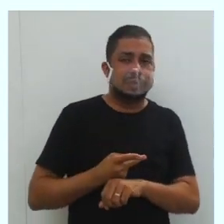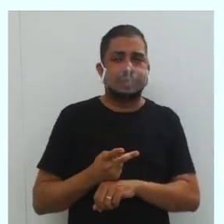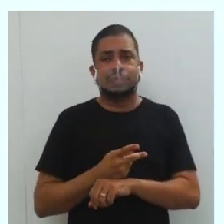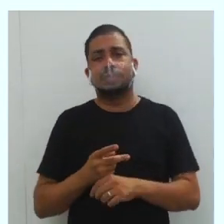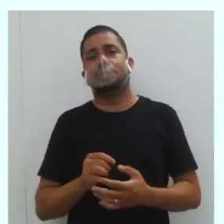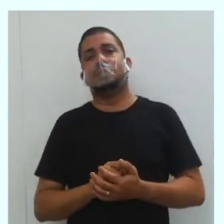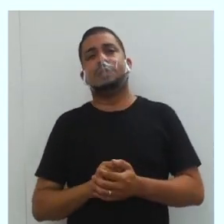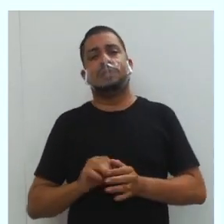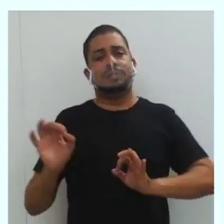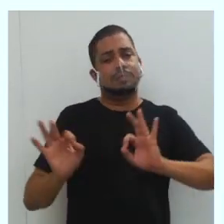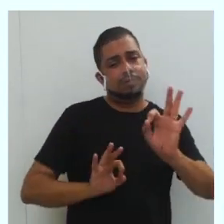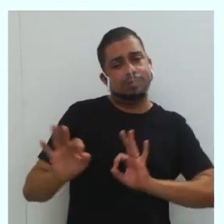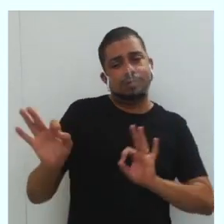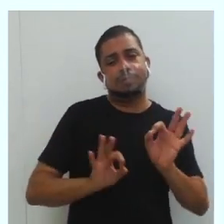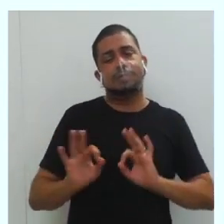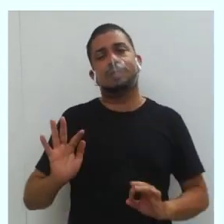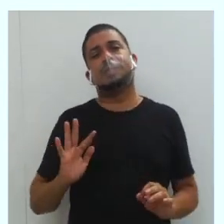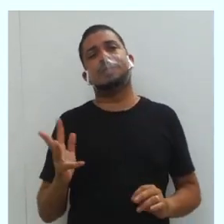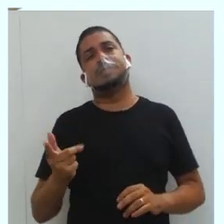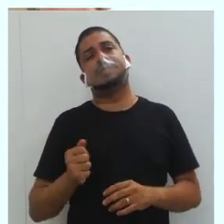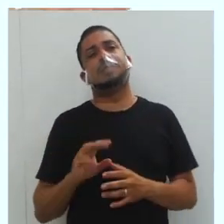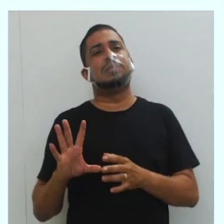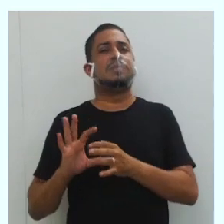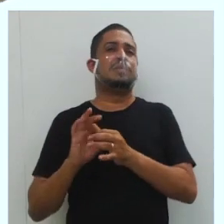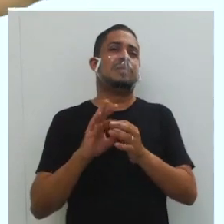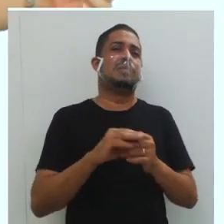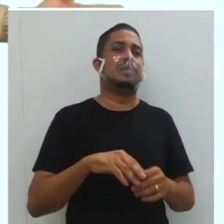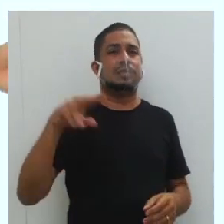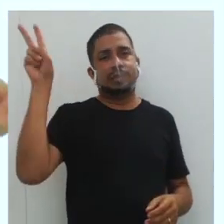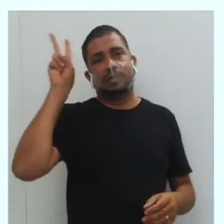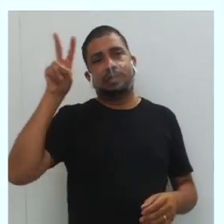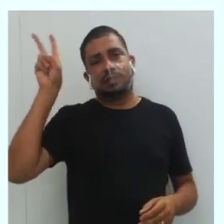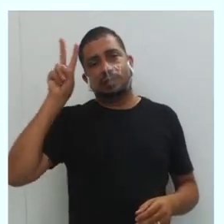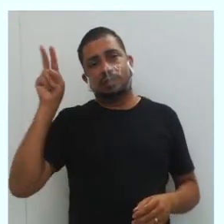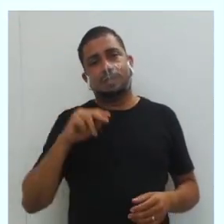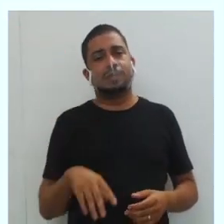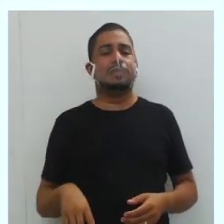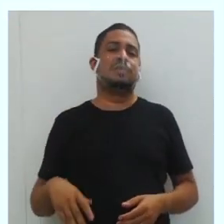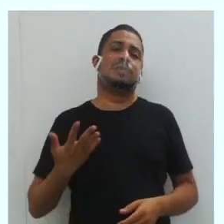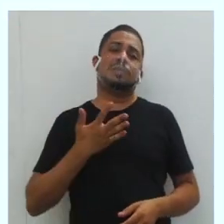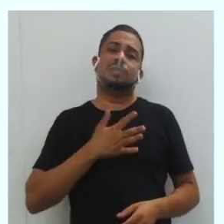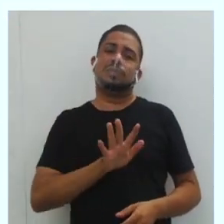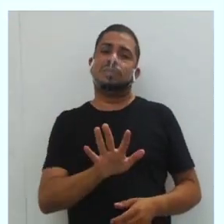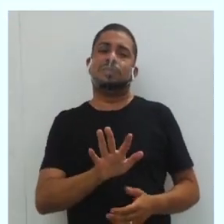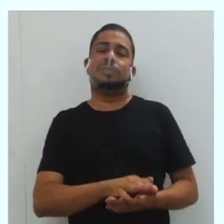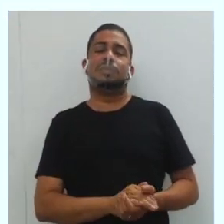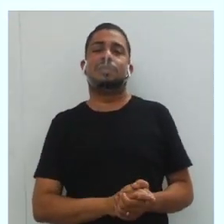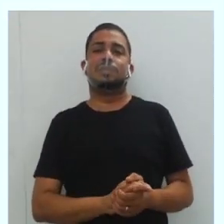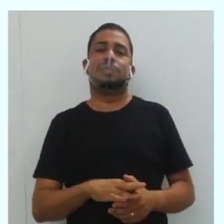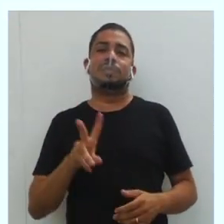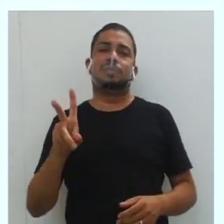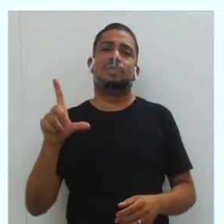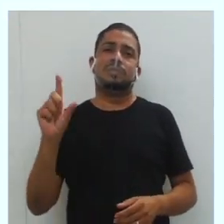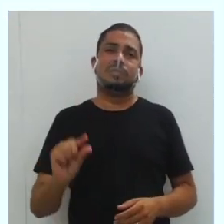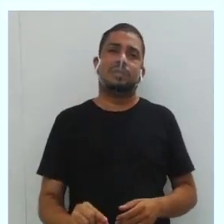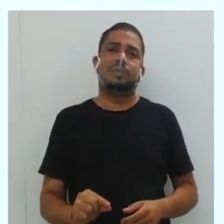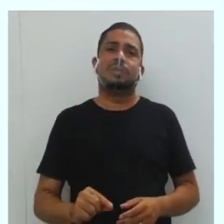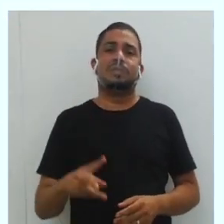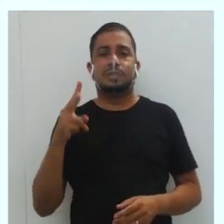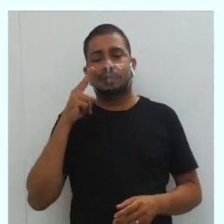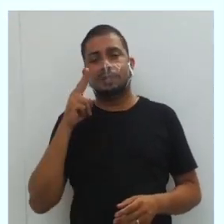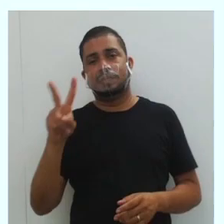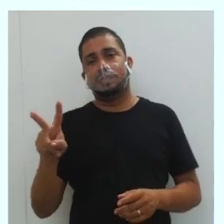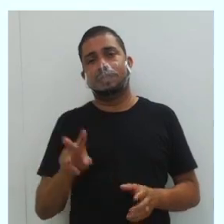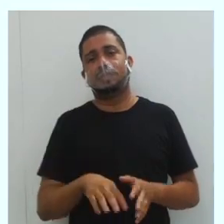medidas reparativas de toda uma questão, de um contexto histórico, de exclusão contra essas duas minorias.